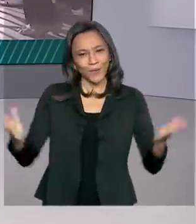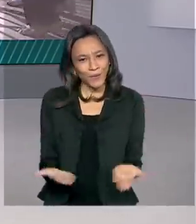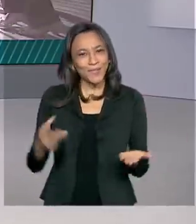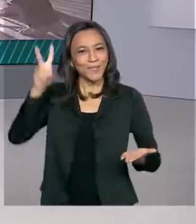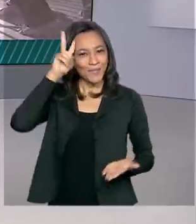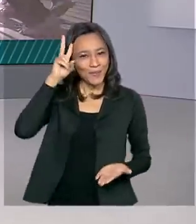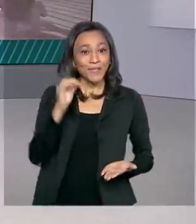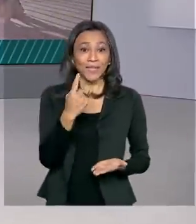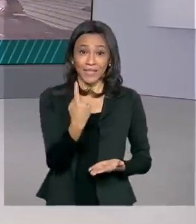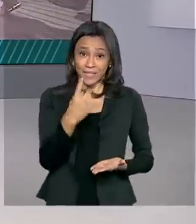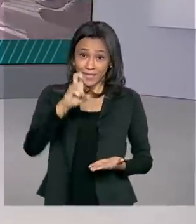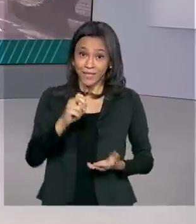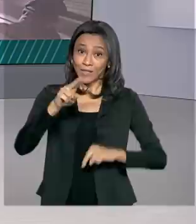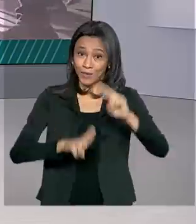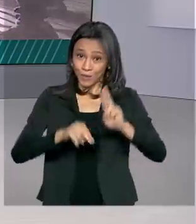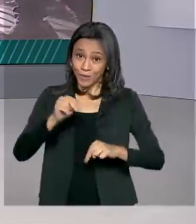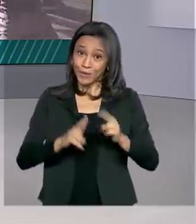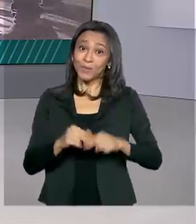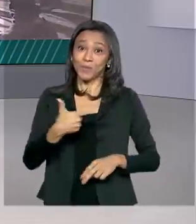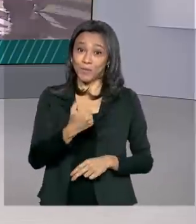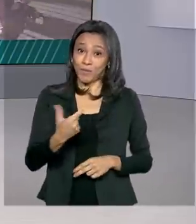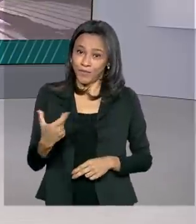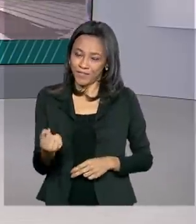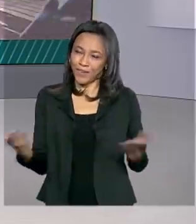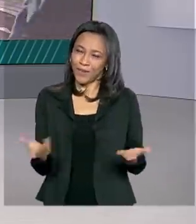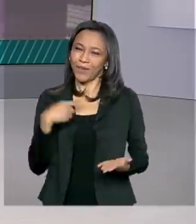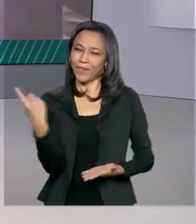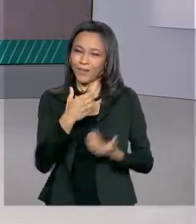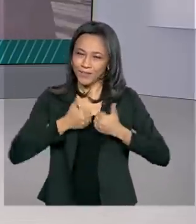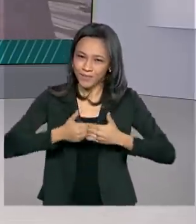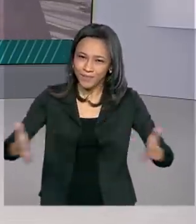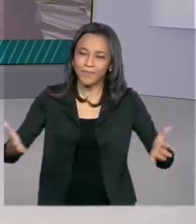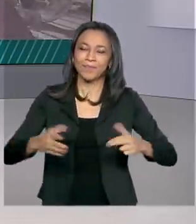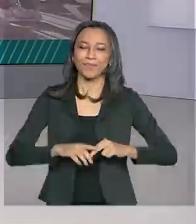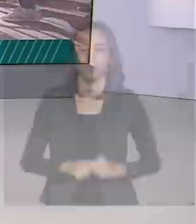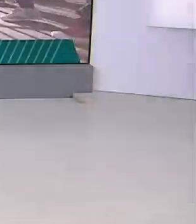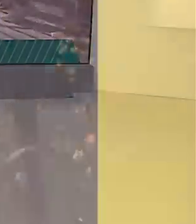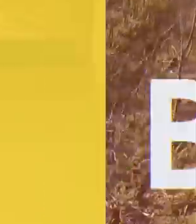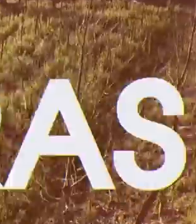segunda-feira, 15 de junho de 2020. O Brasil em Dia começa agora.